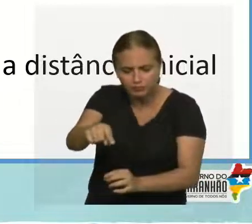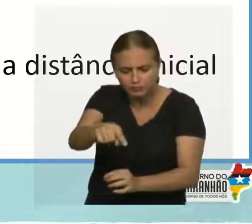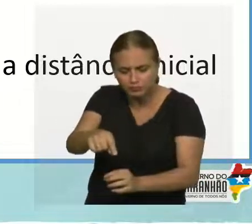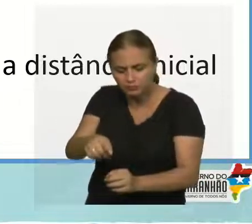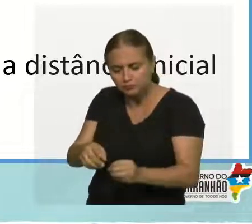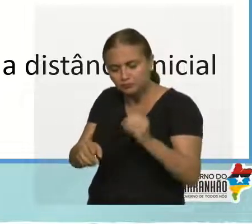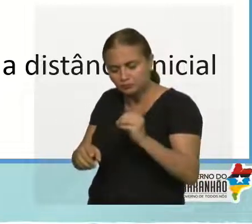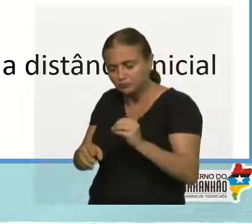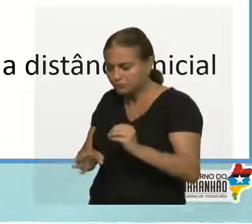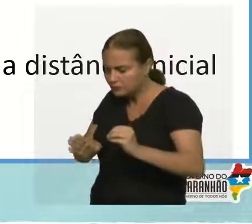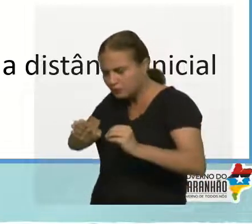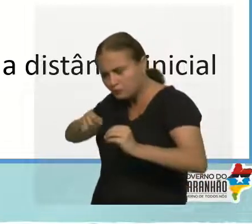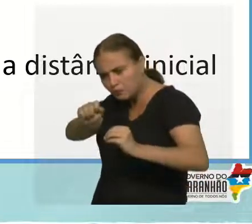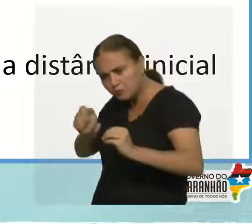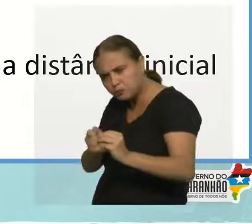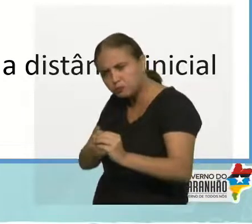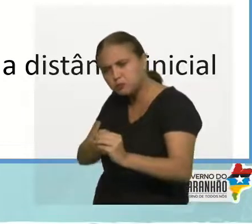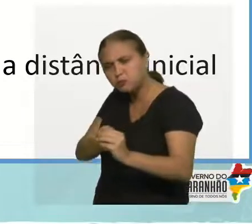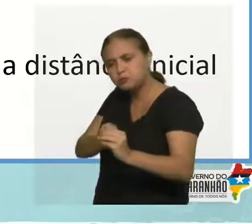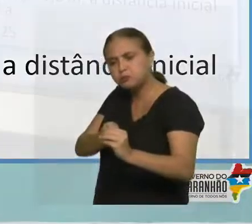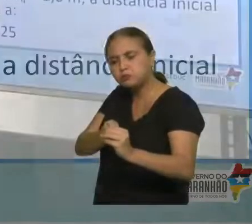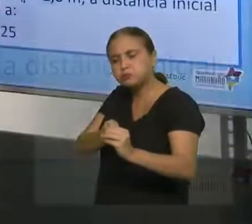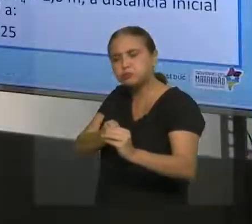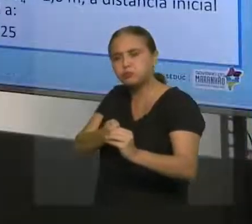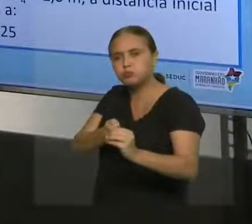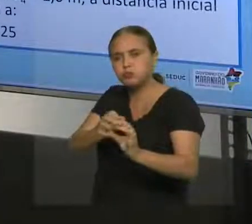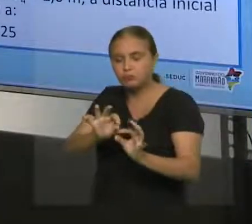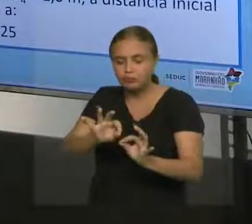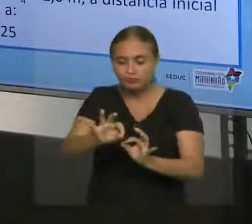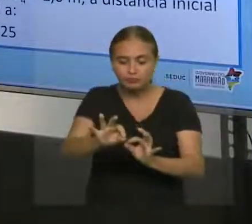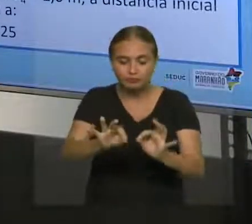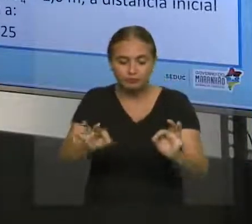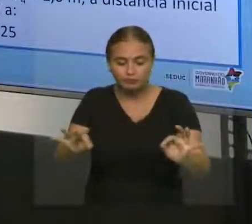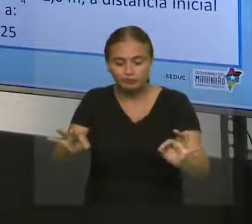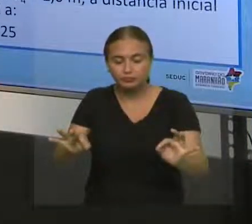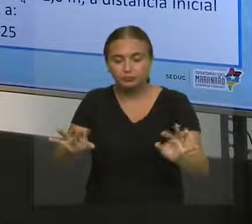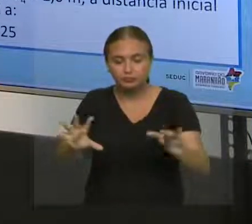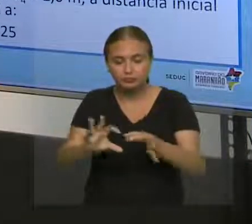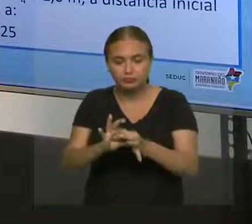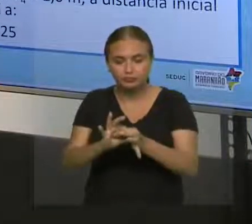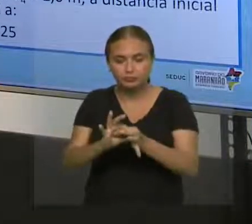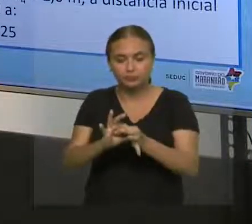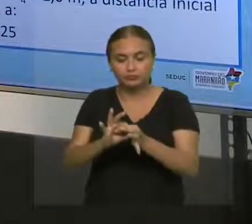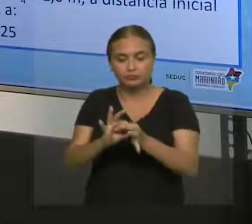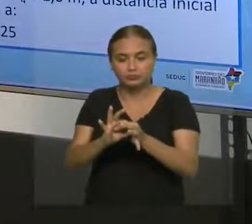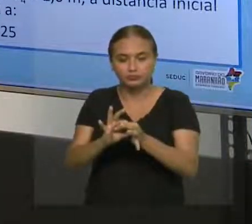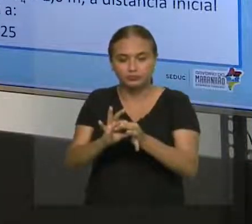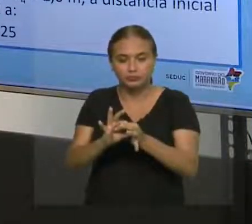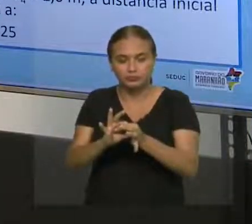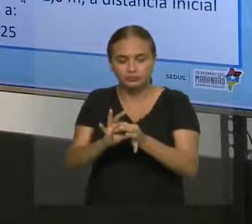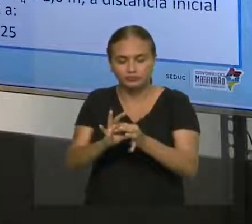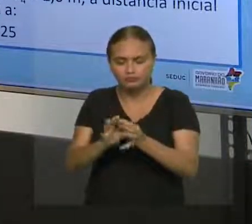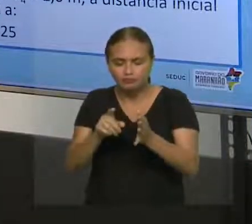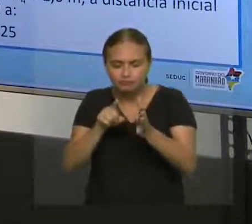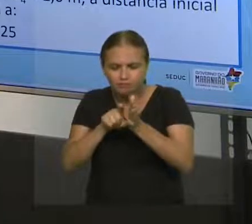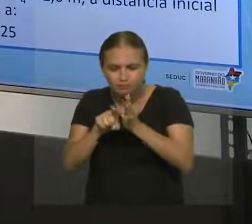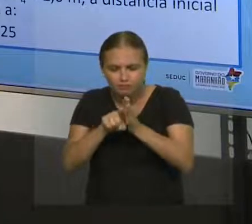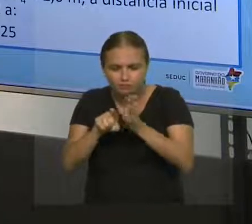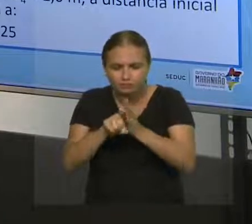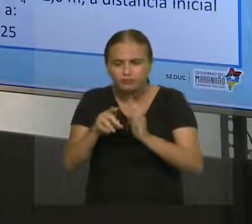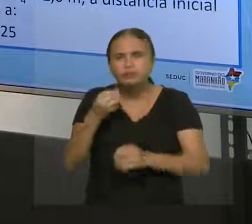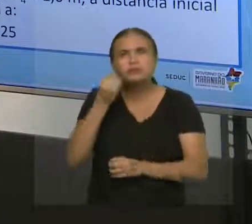bola aqui, buraco aqui. Eu preciso fazer essa ligação aqui. Lembra que eu falei para vocês que a questão vai induzir vocês a